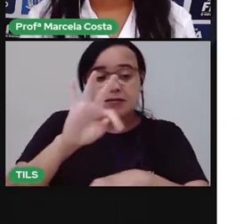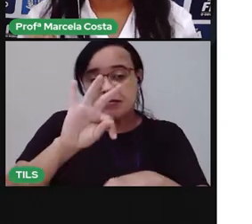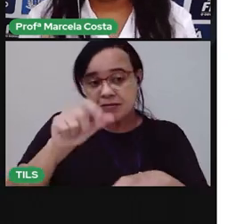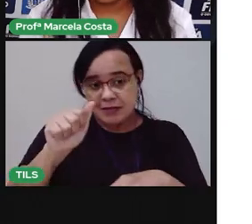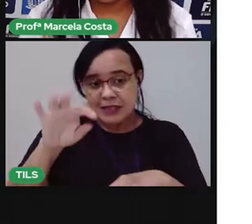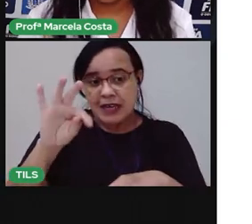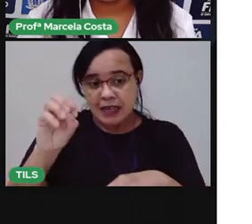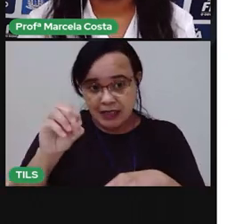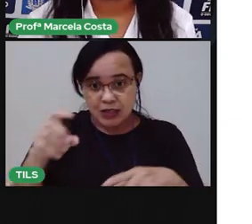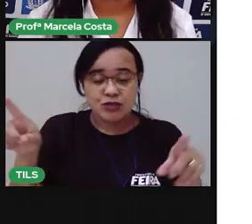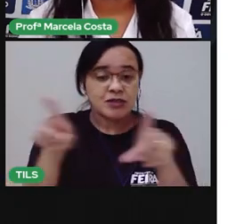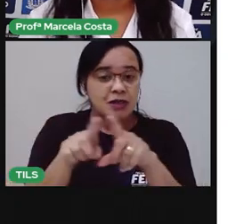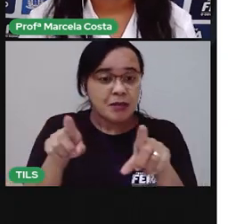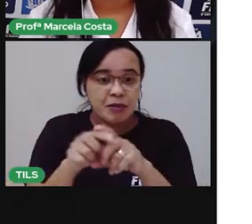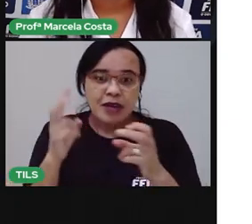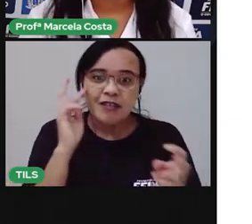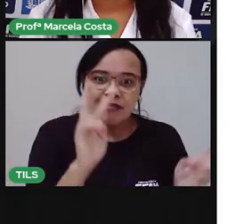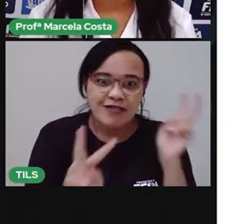Vamos lá?